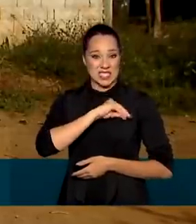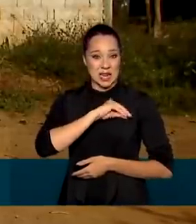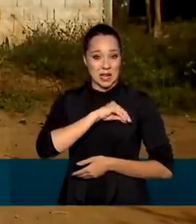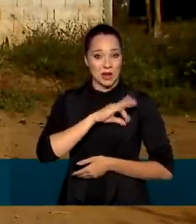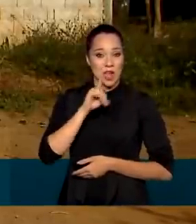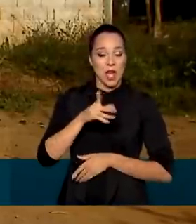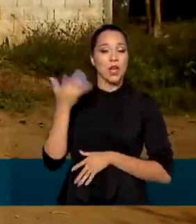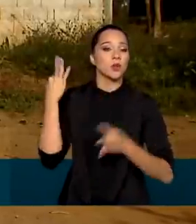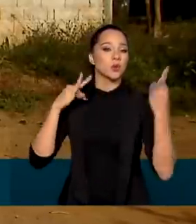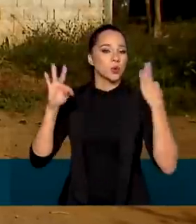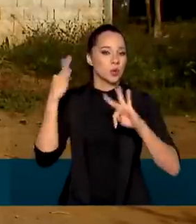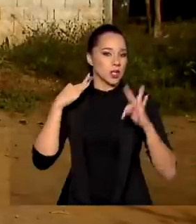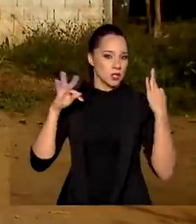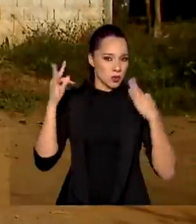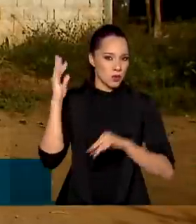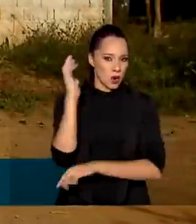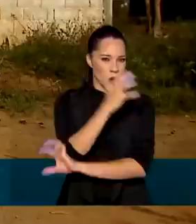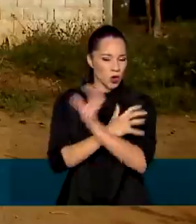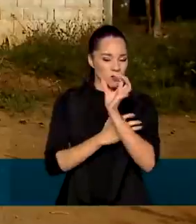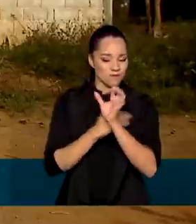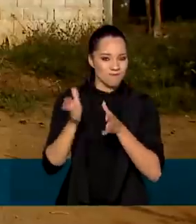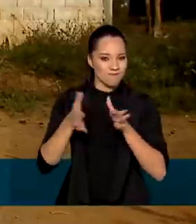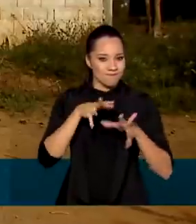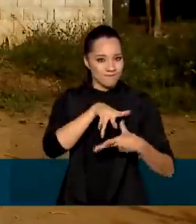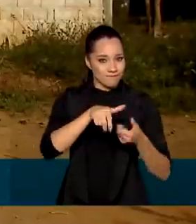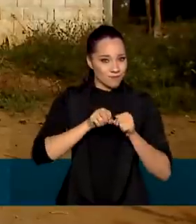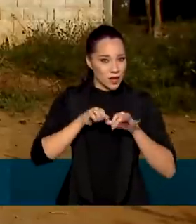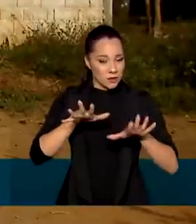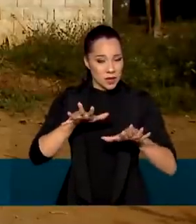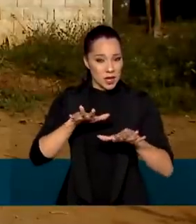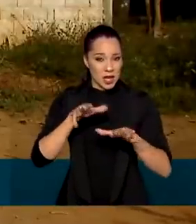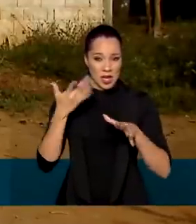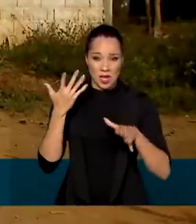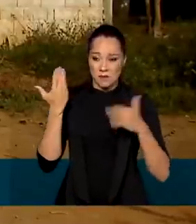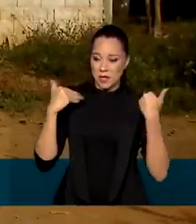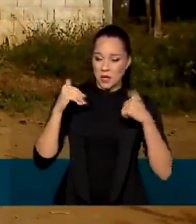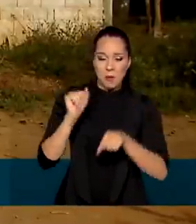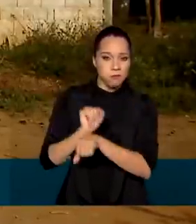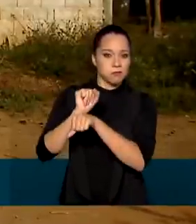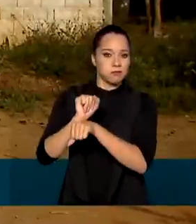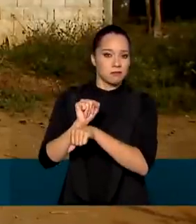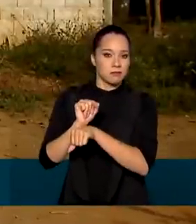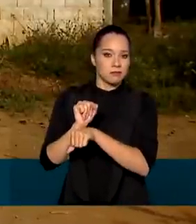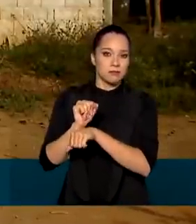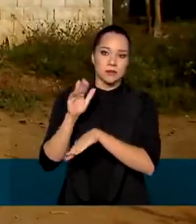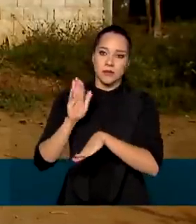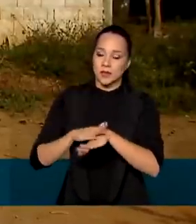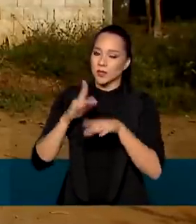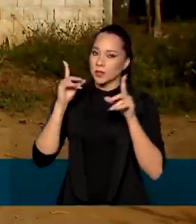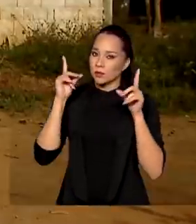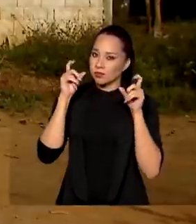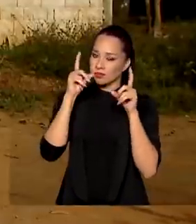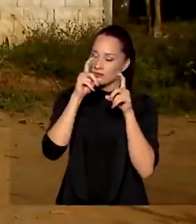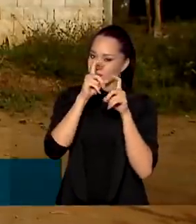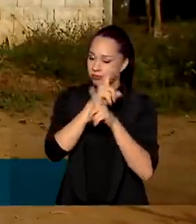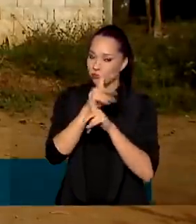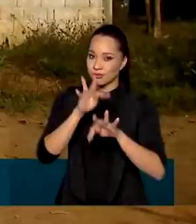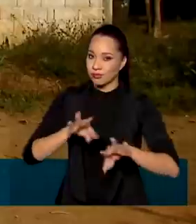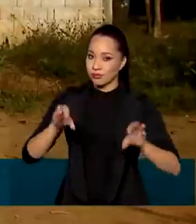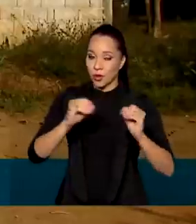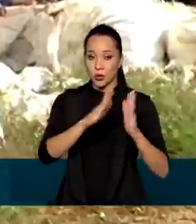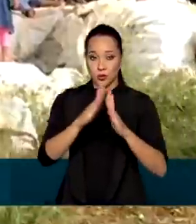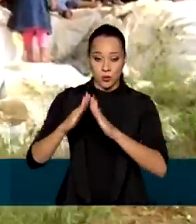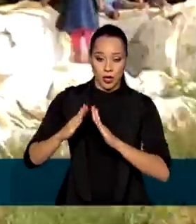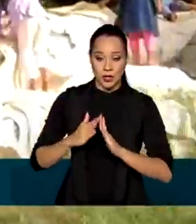vinha do turismo ecológico, mas com a pandemia e a suspensão da atividade, as dificuldades têm atingido todos os